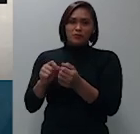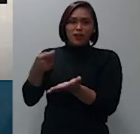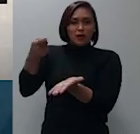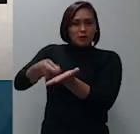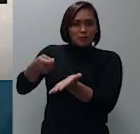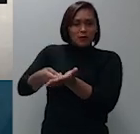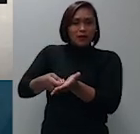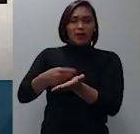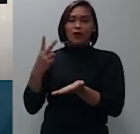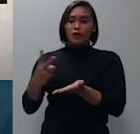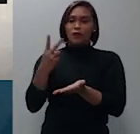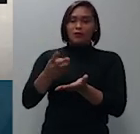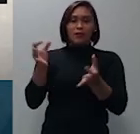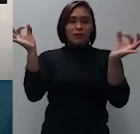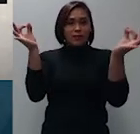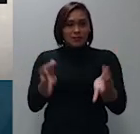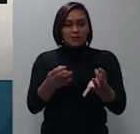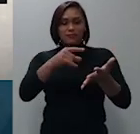ou seja,